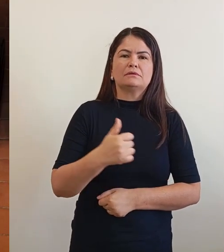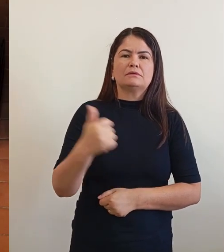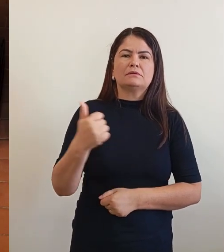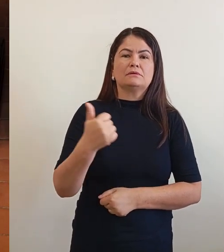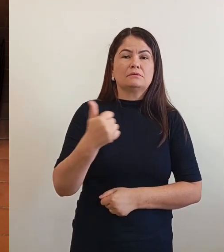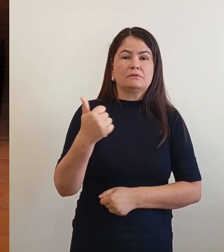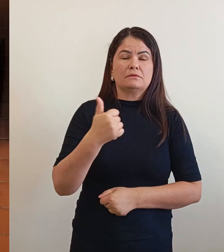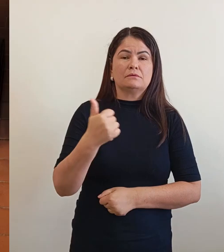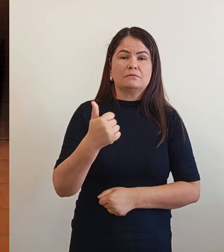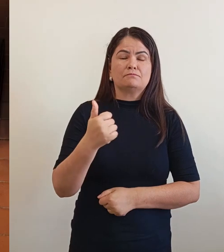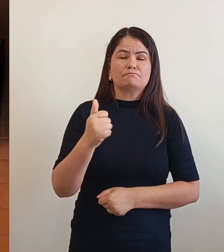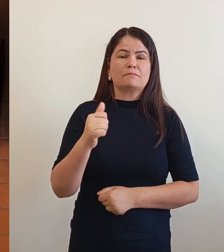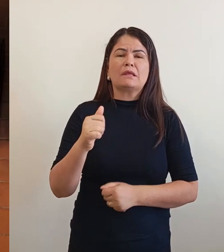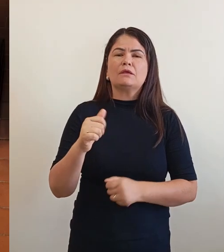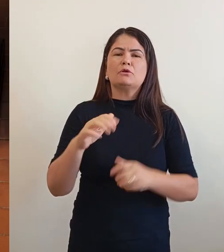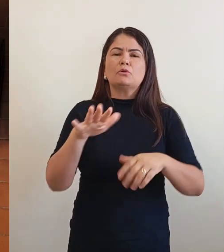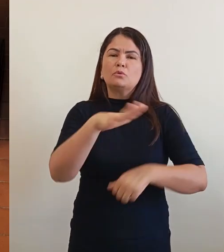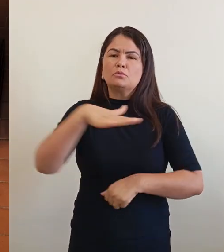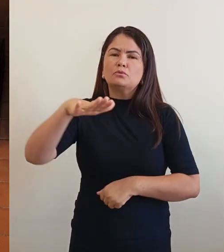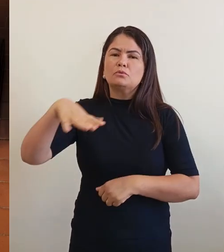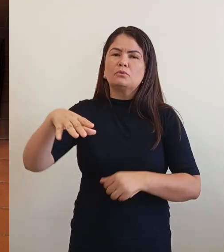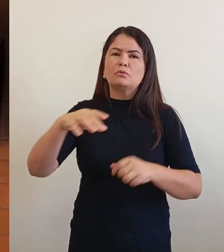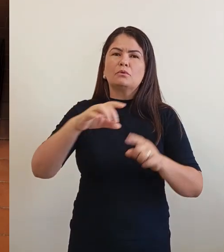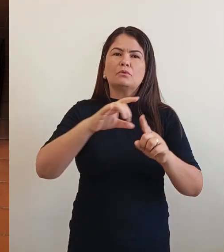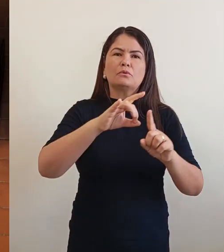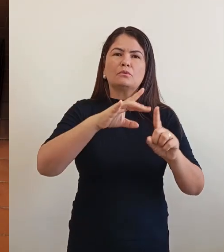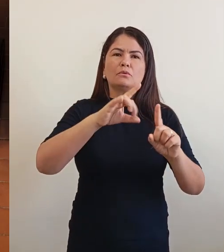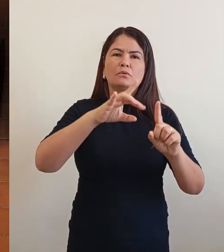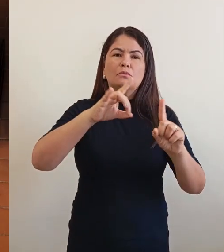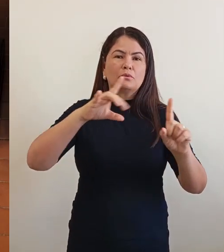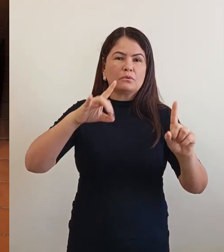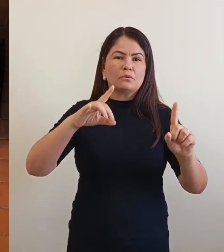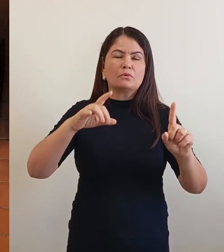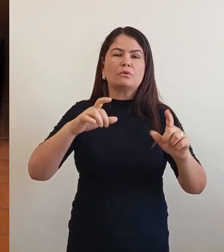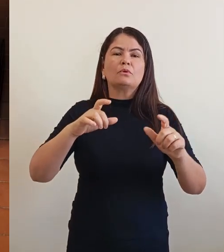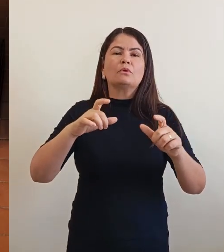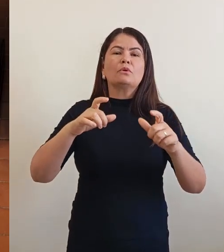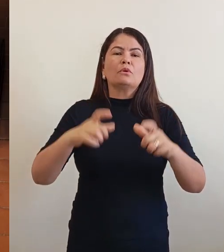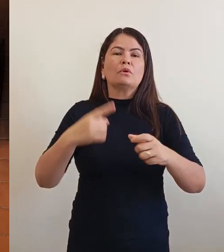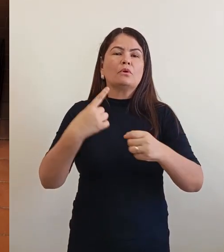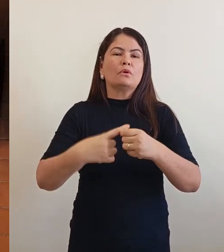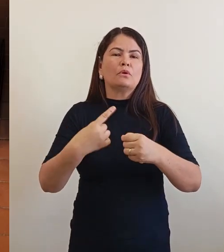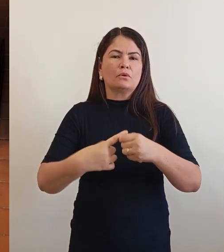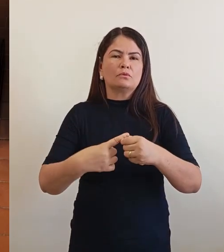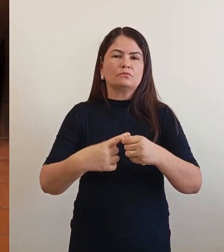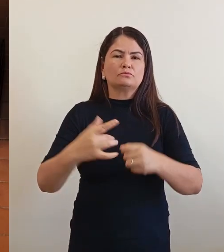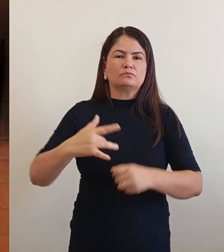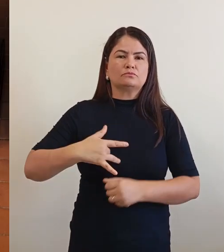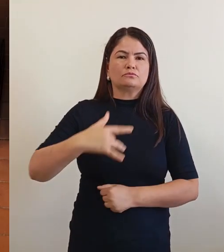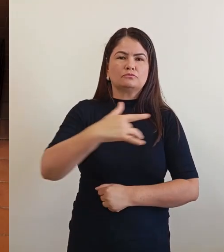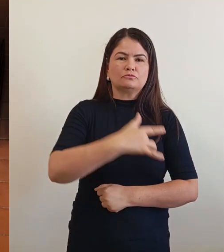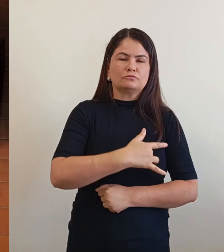A saúde aqui da nossa cidade é uma, eu vejo assim,